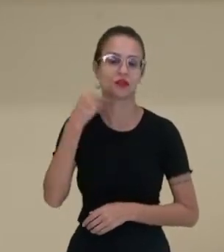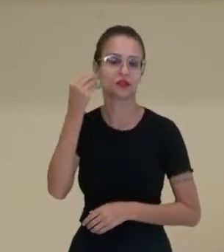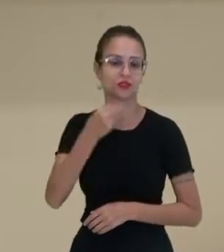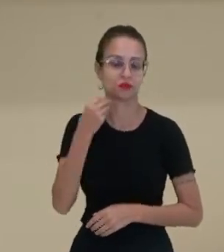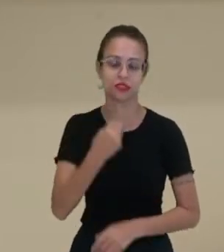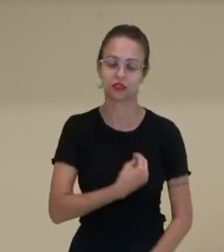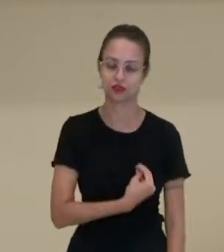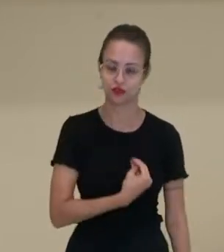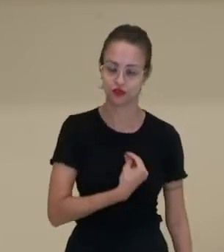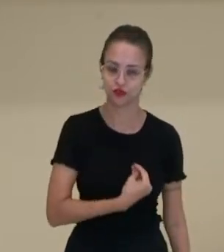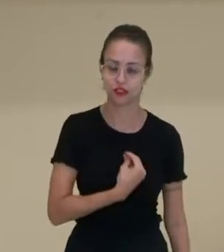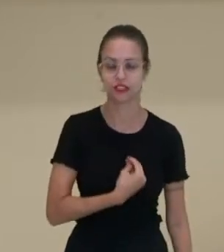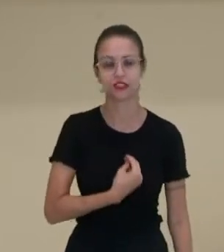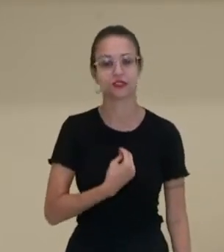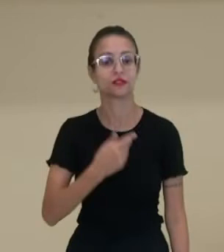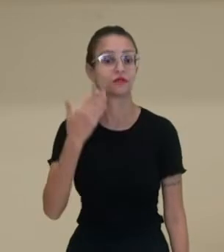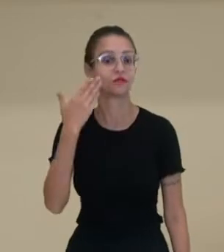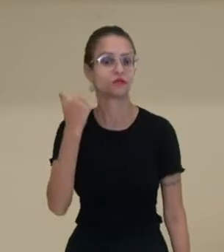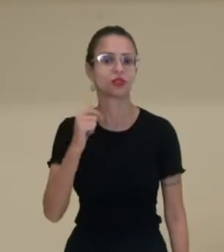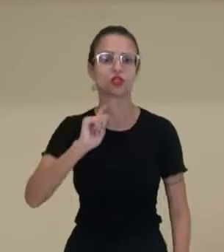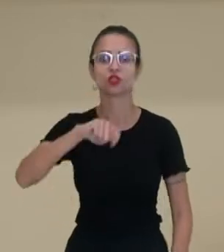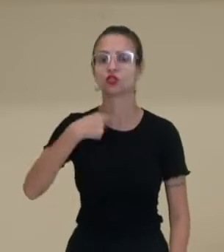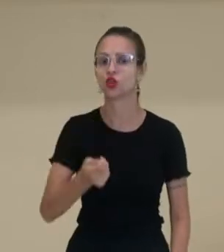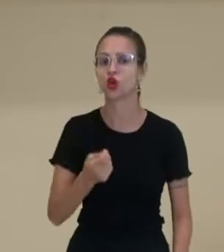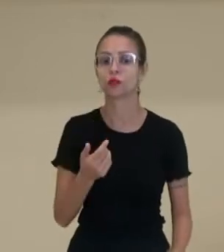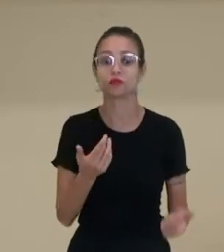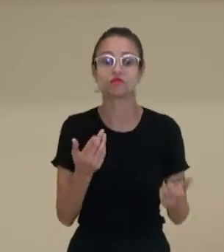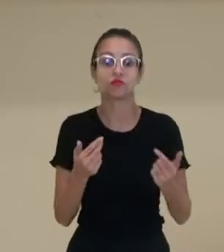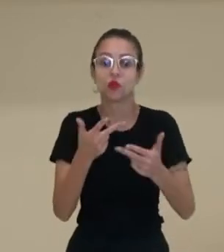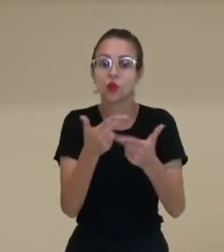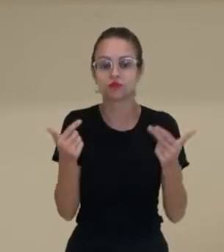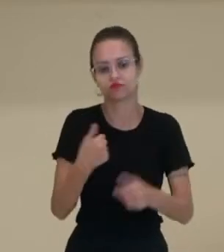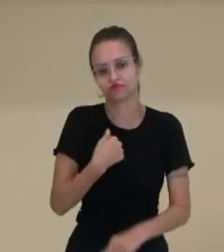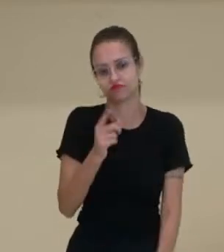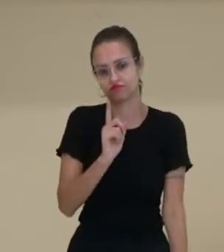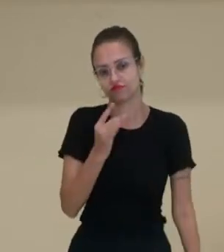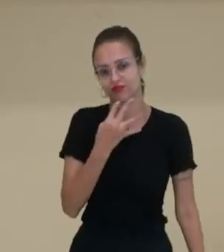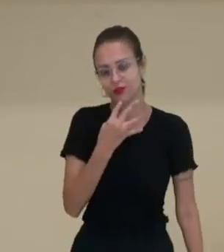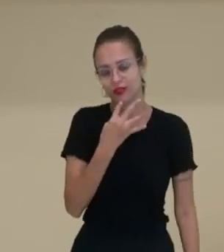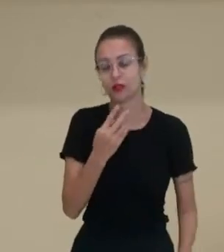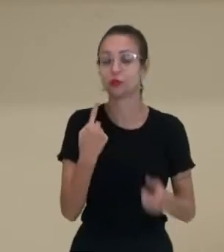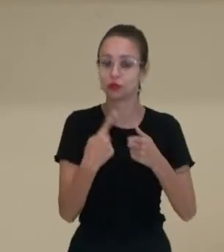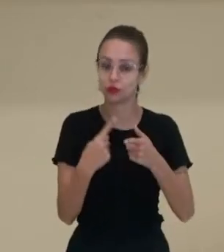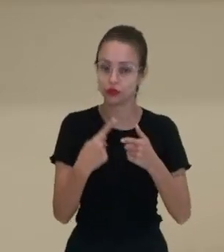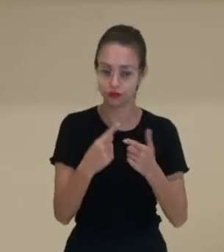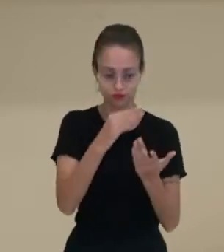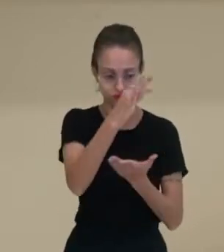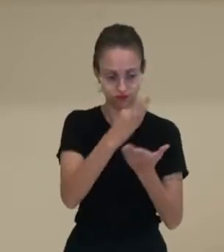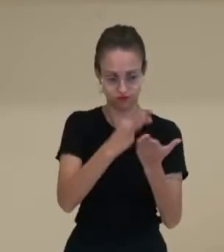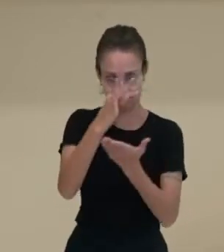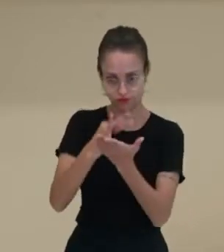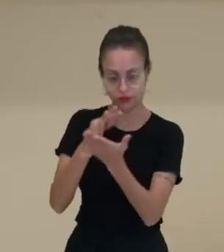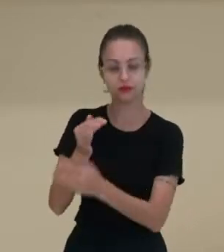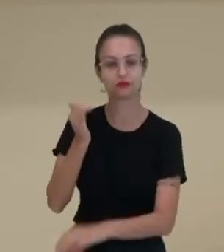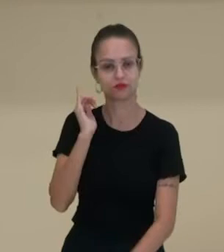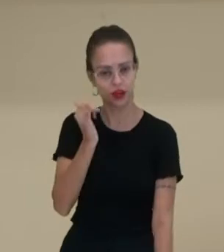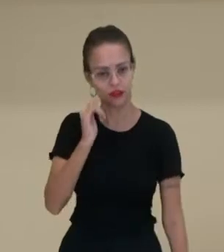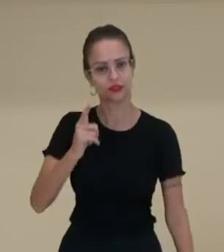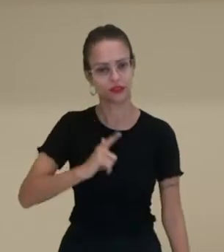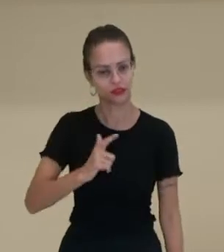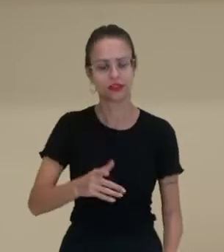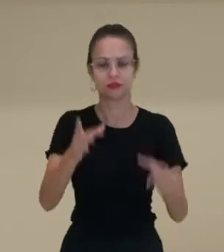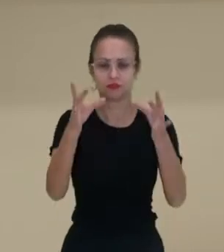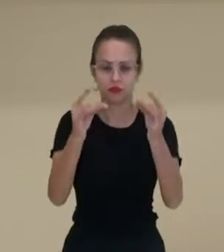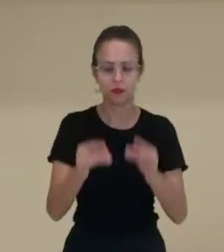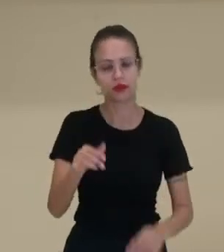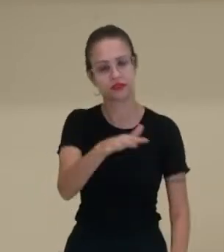de vida, viajar por lugares que desconhecemos, né? Porque nesses textos narrativos a gente tem a descrição do